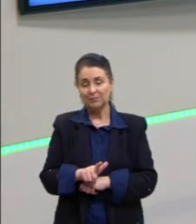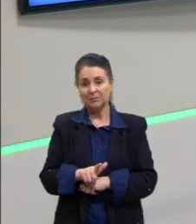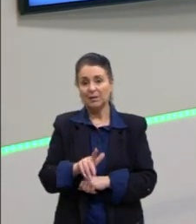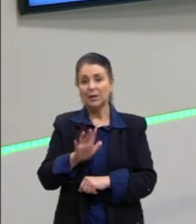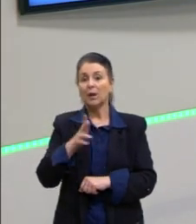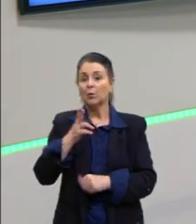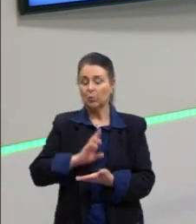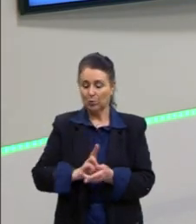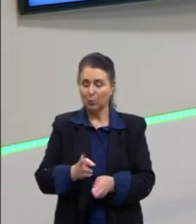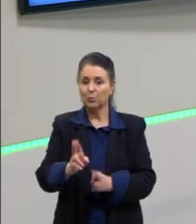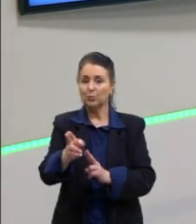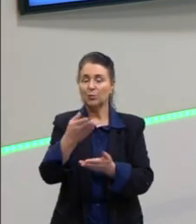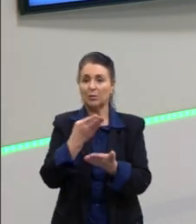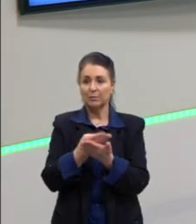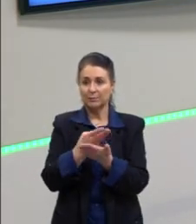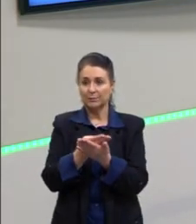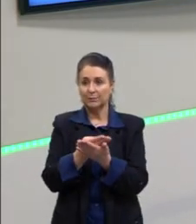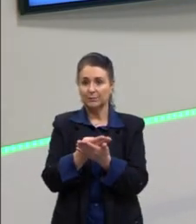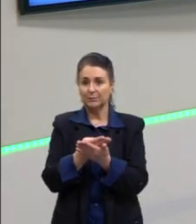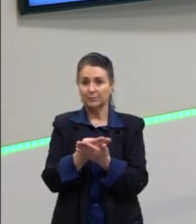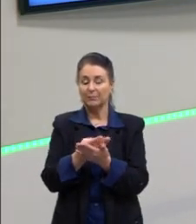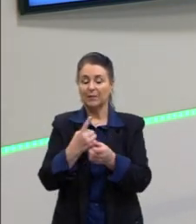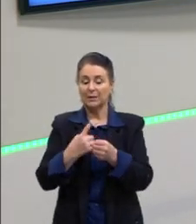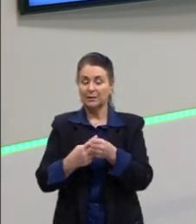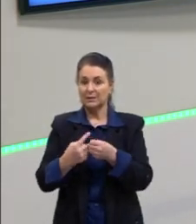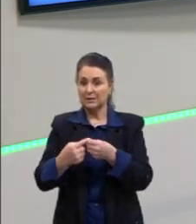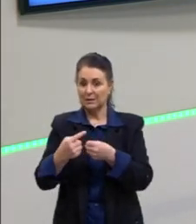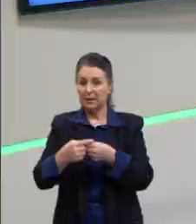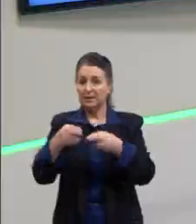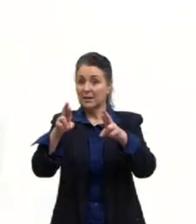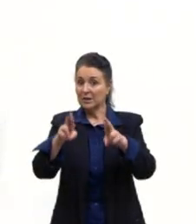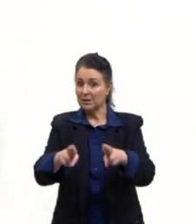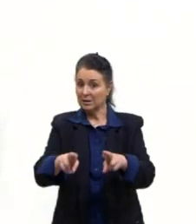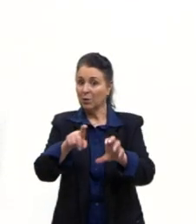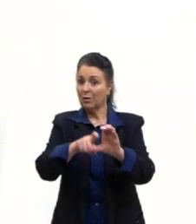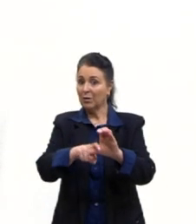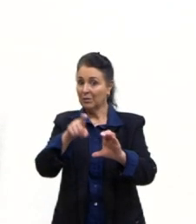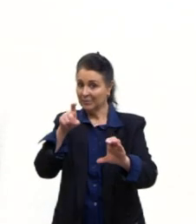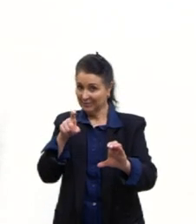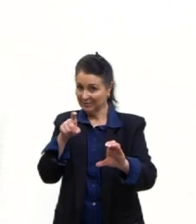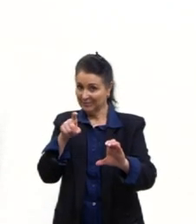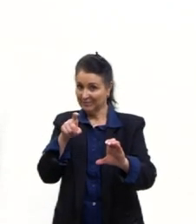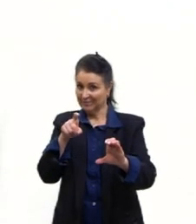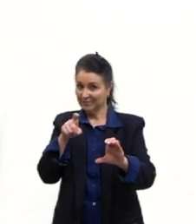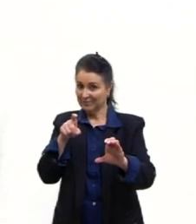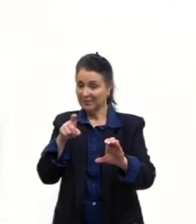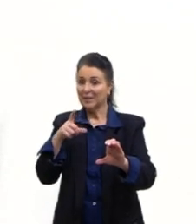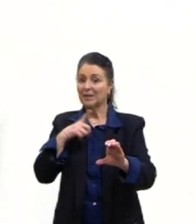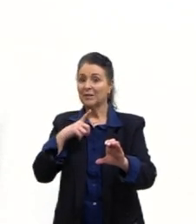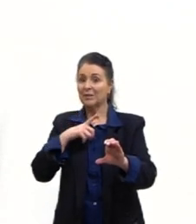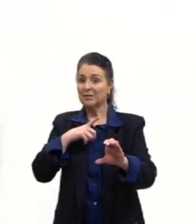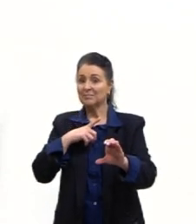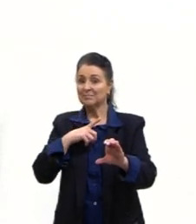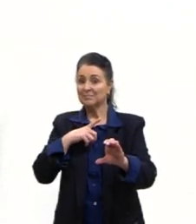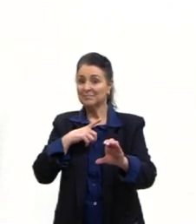mais um aqui. E lembra, cidades, regiões autônomas, ela tem essa peculiaridade, né? De ser